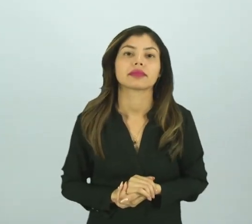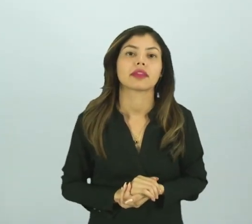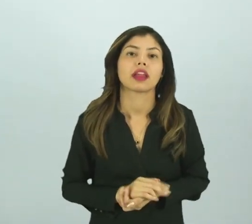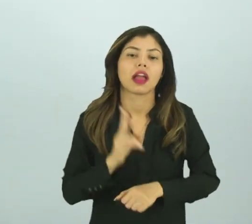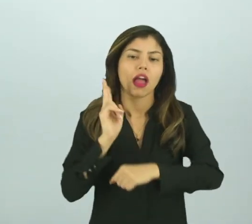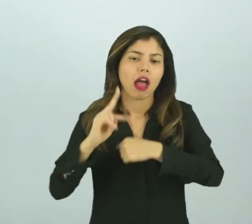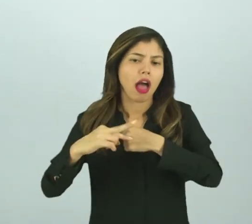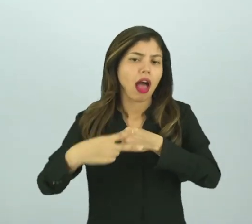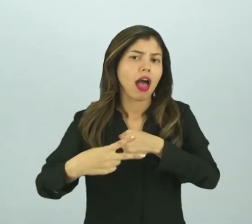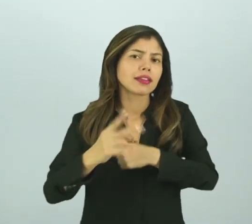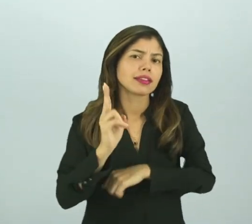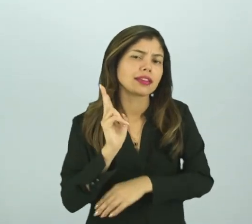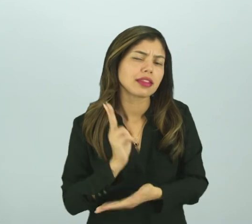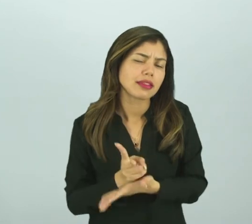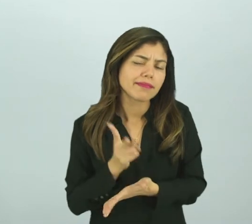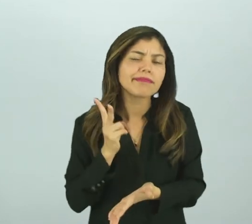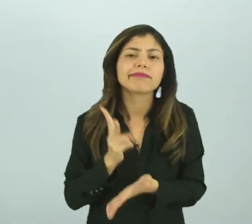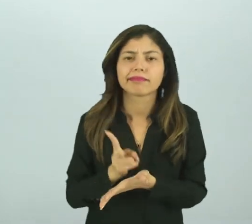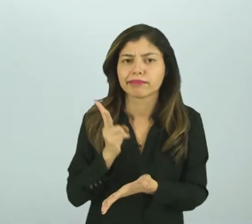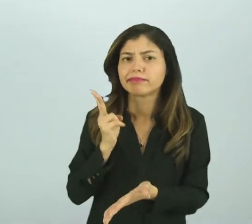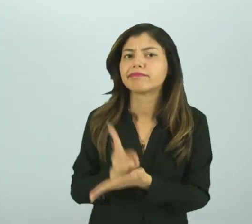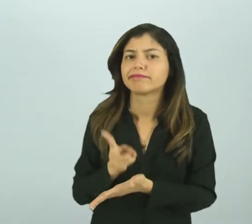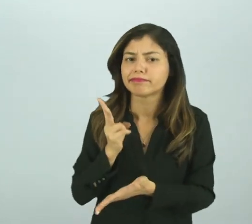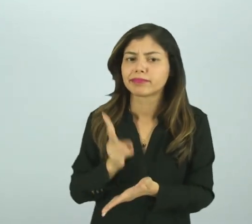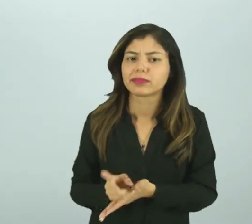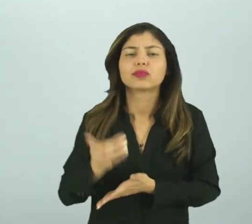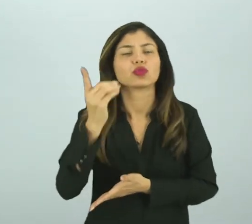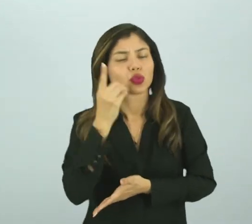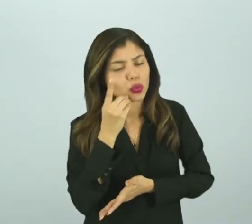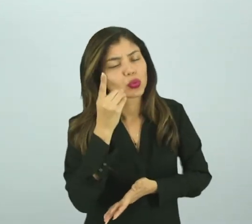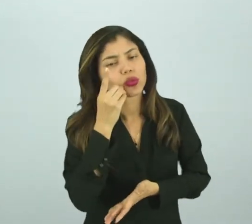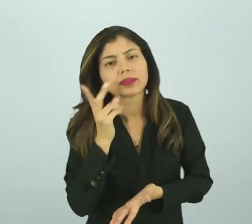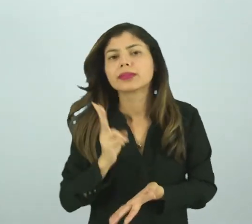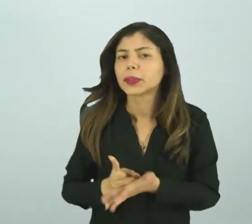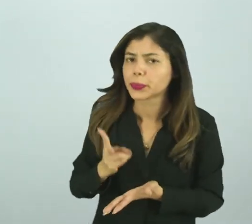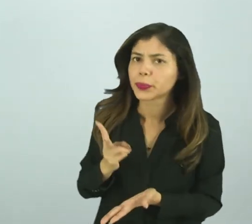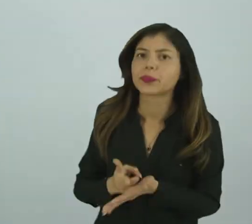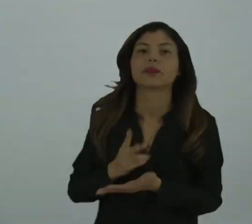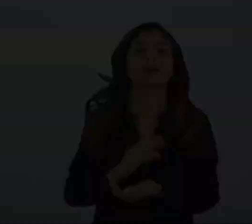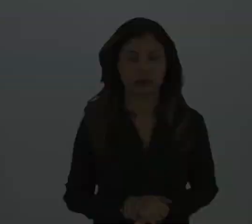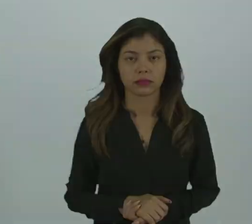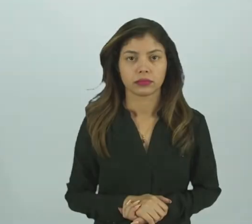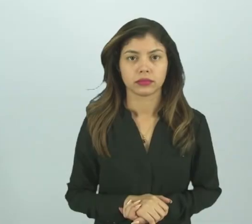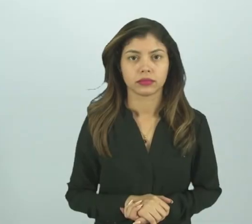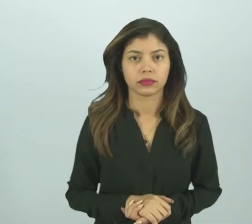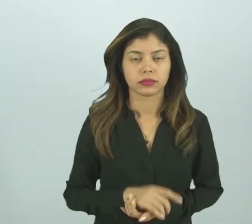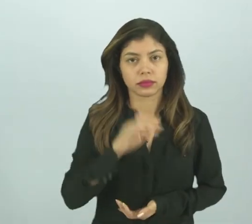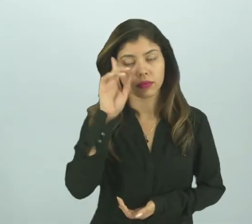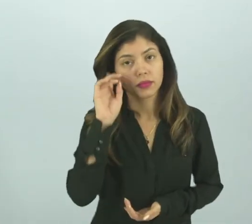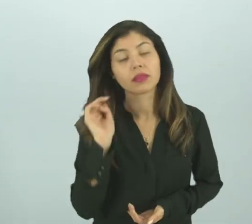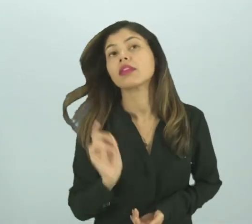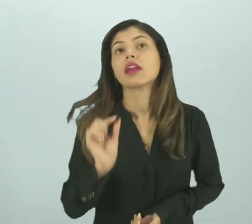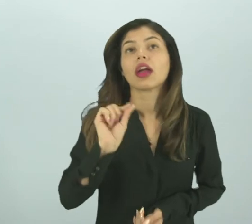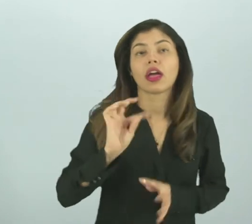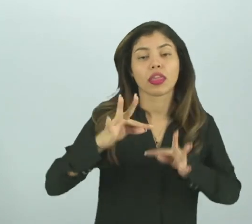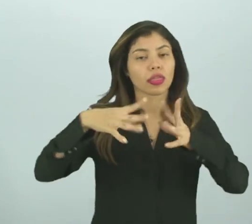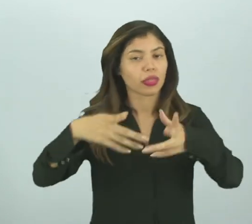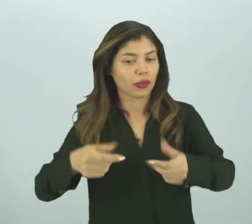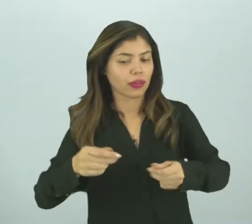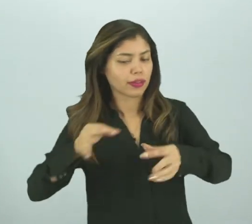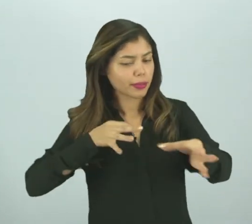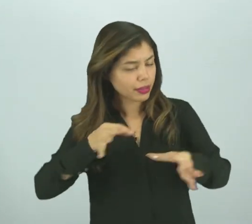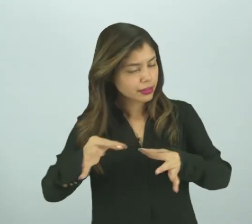diariamente, sucessivamente, certo? E aí, todo esse